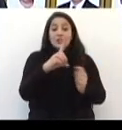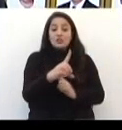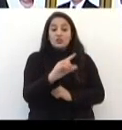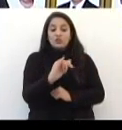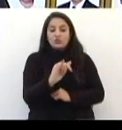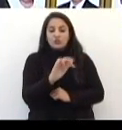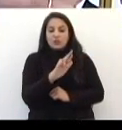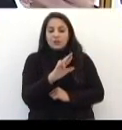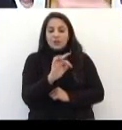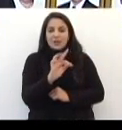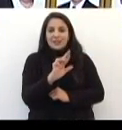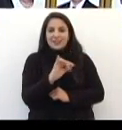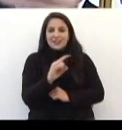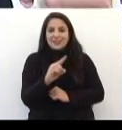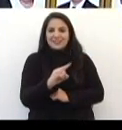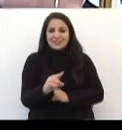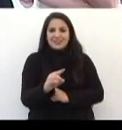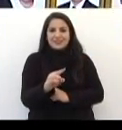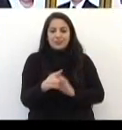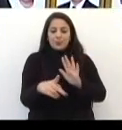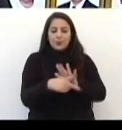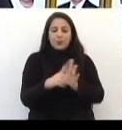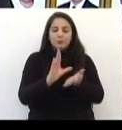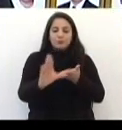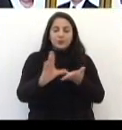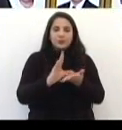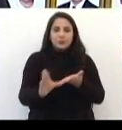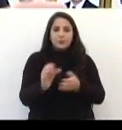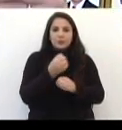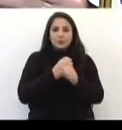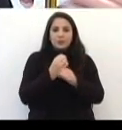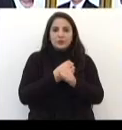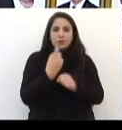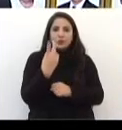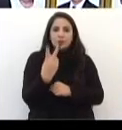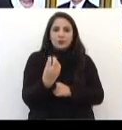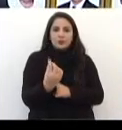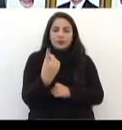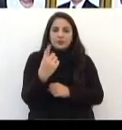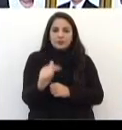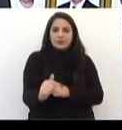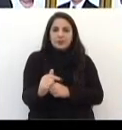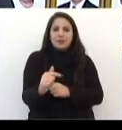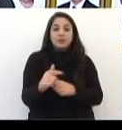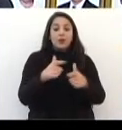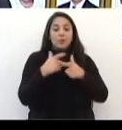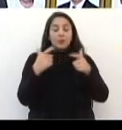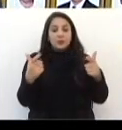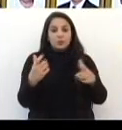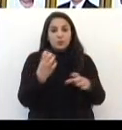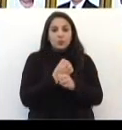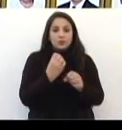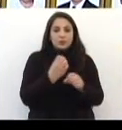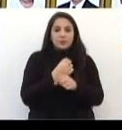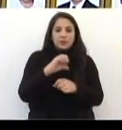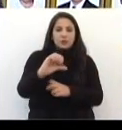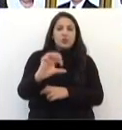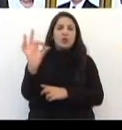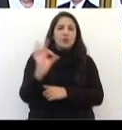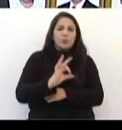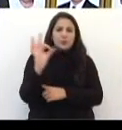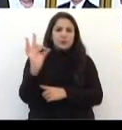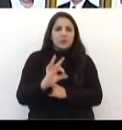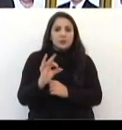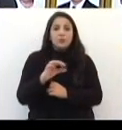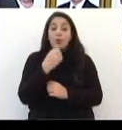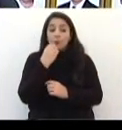para os investimentos do ano de 2017, que no caso aumentou o orçamento em torno de 9%, teve um